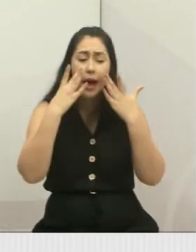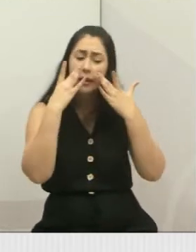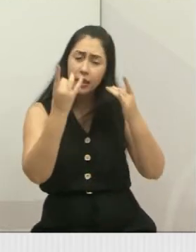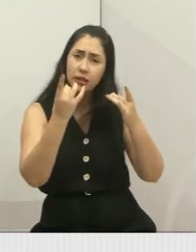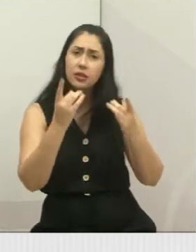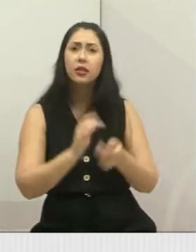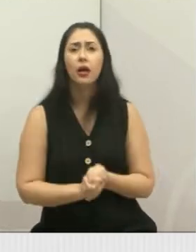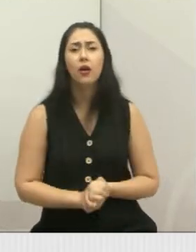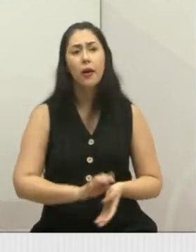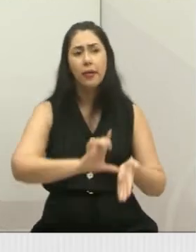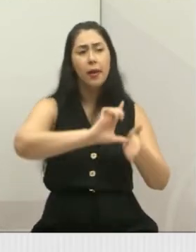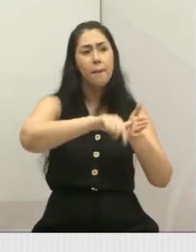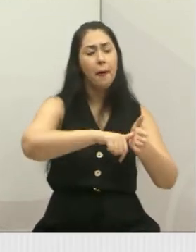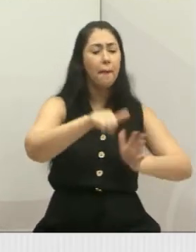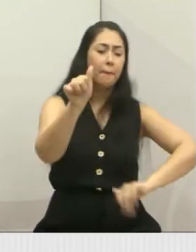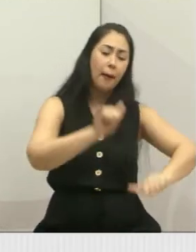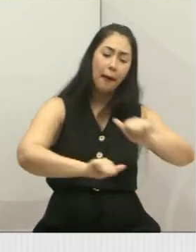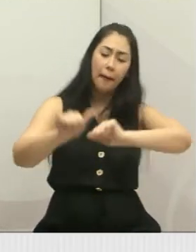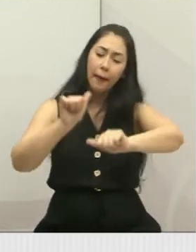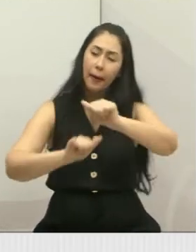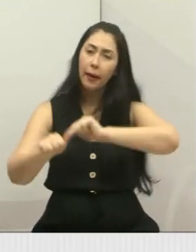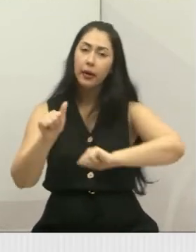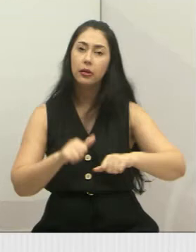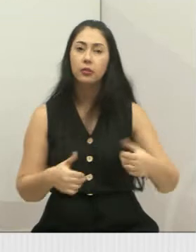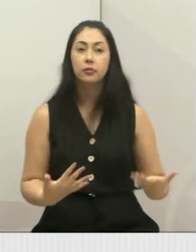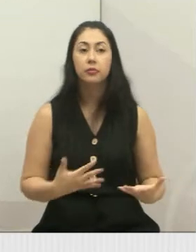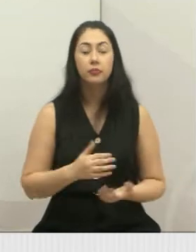asfalto, não precisa arrancar, vai ficar aquele buraco.